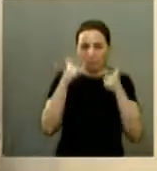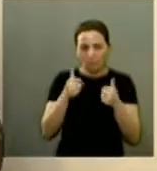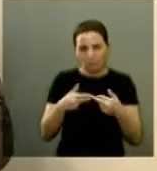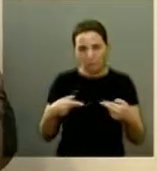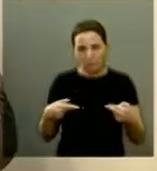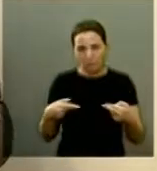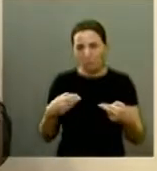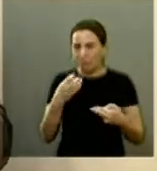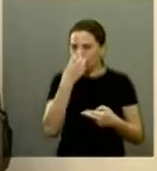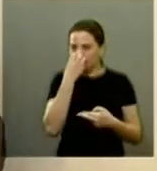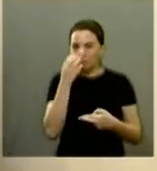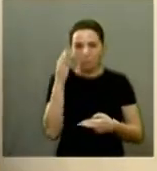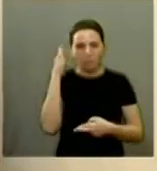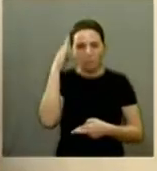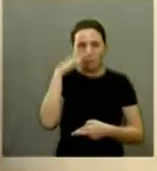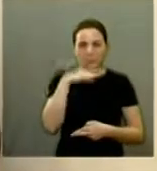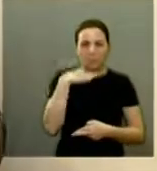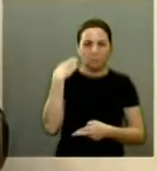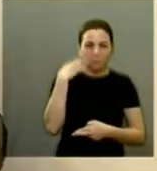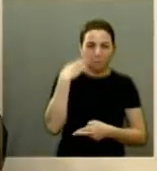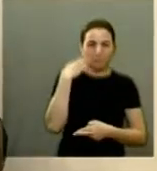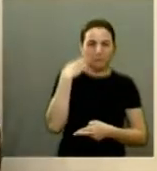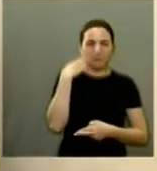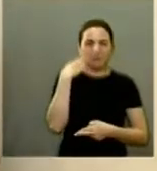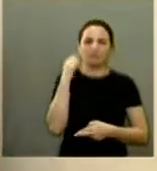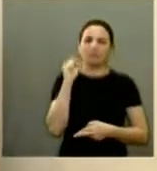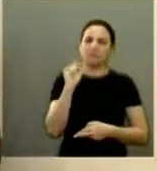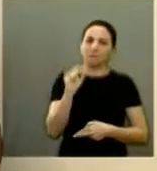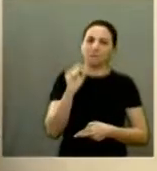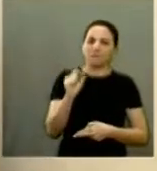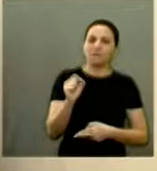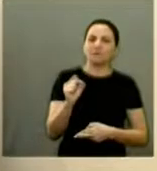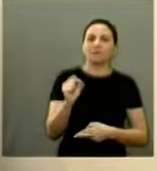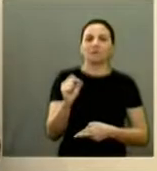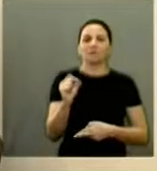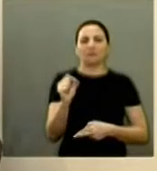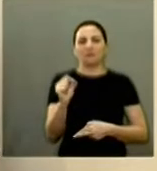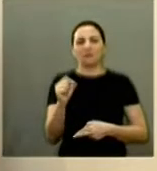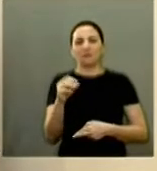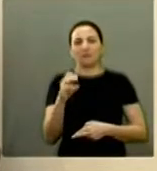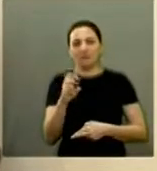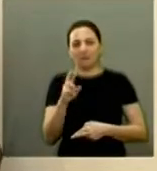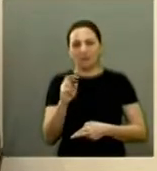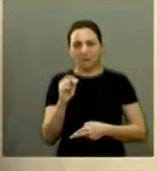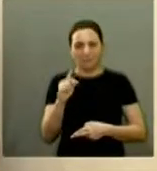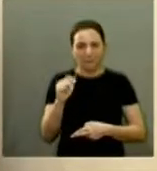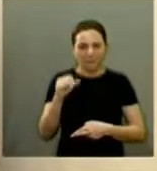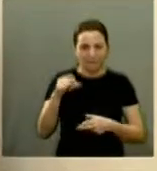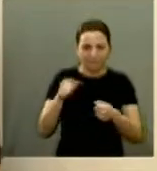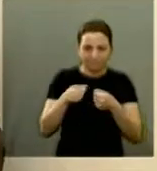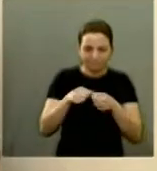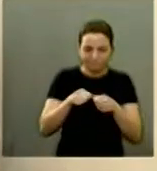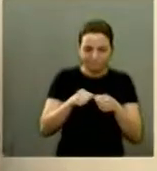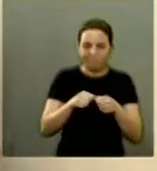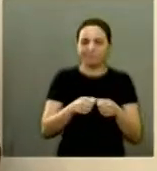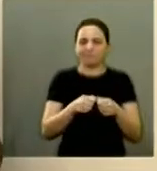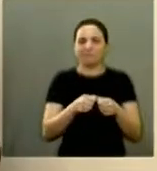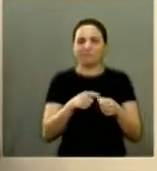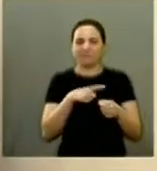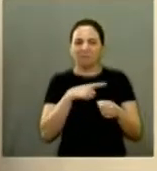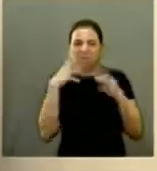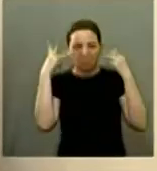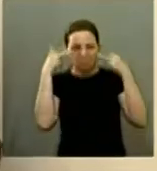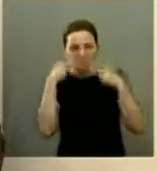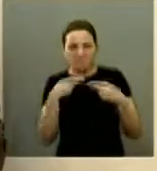outro dia foi devorado realmente pelos parasitas não tinha mais nada tem um laudo do veterinário que está testando